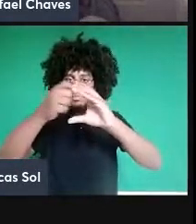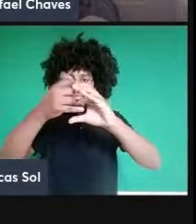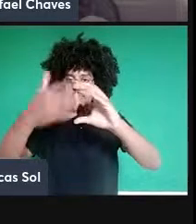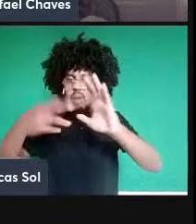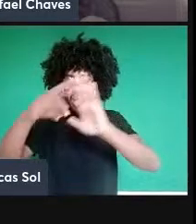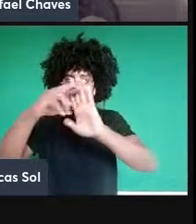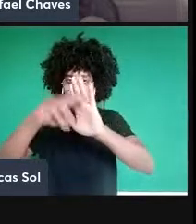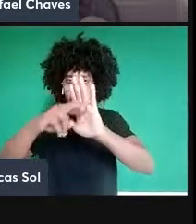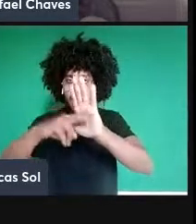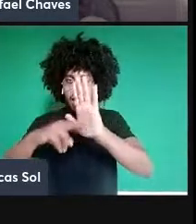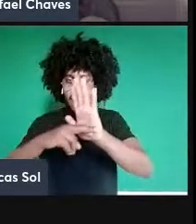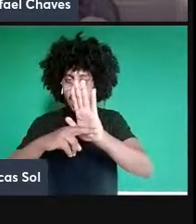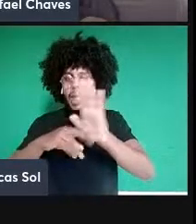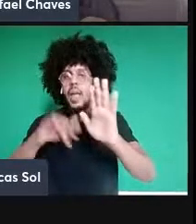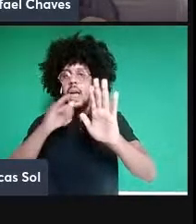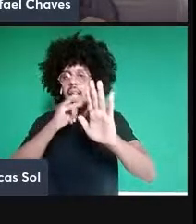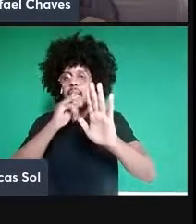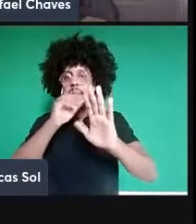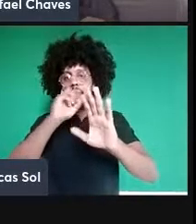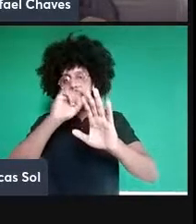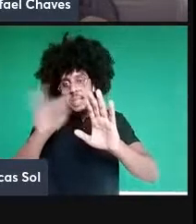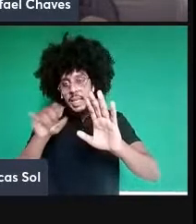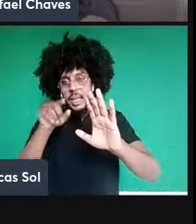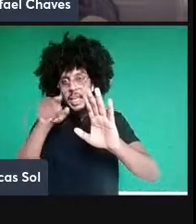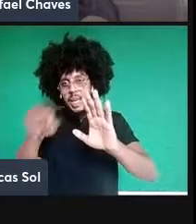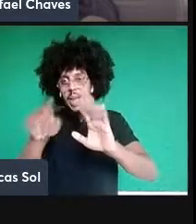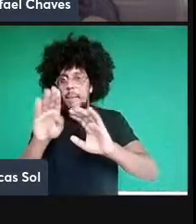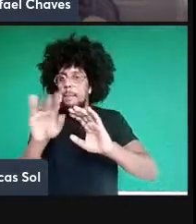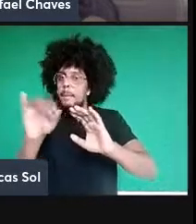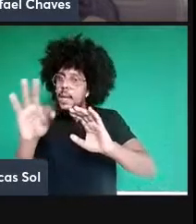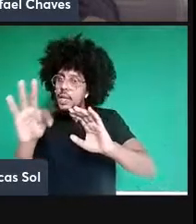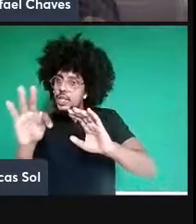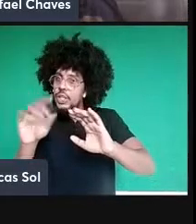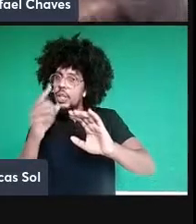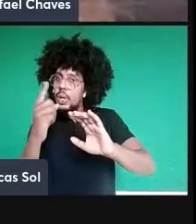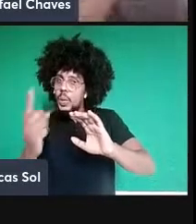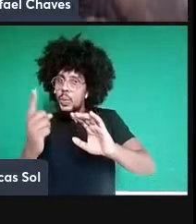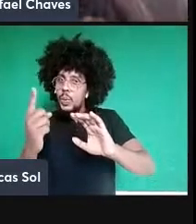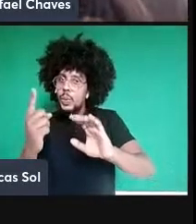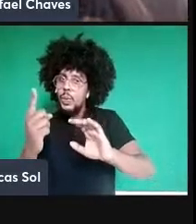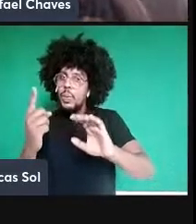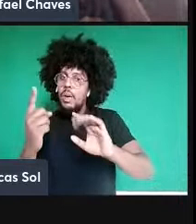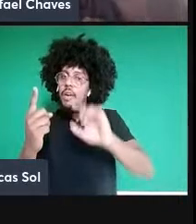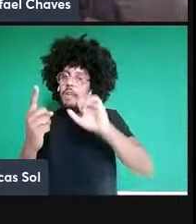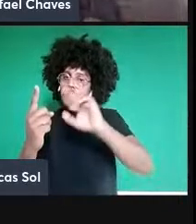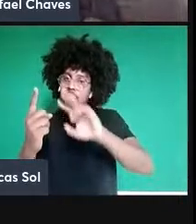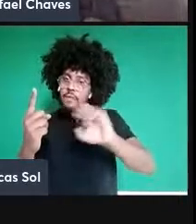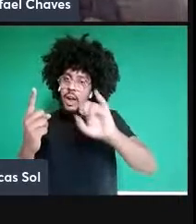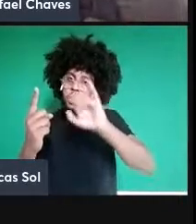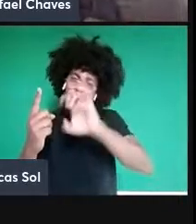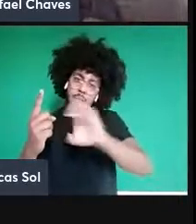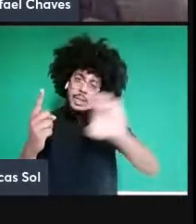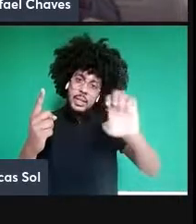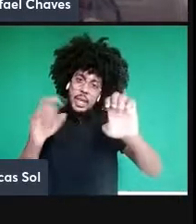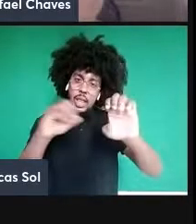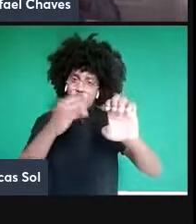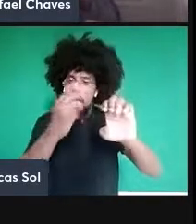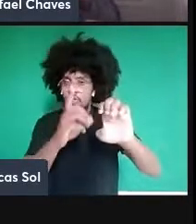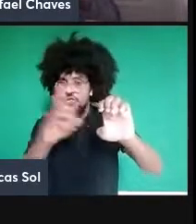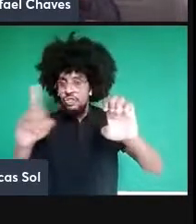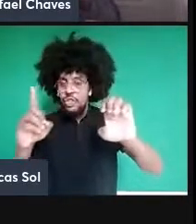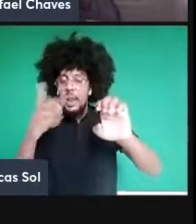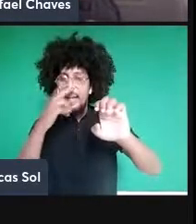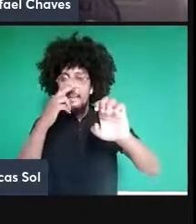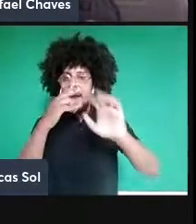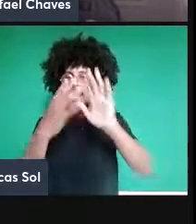se na posição tal o beat for um deixe como um e vá para a esquerda ou vá para a direita parece um modelo muito